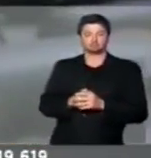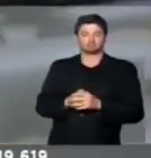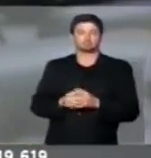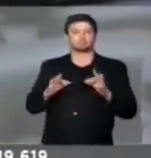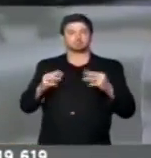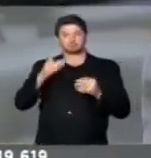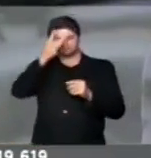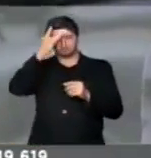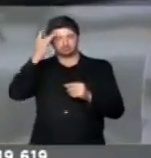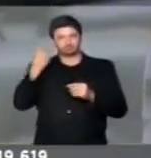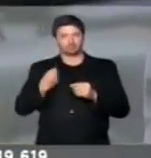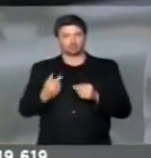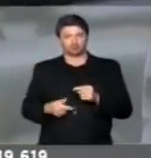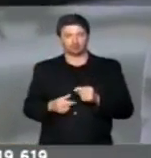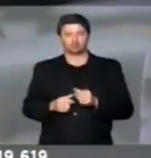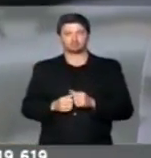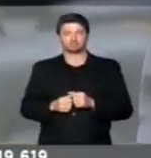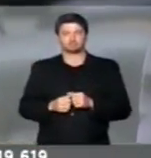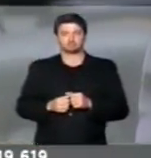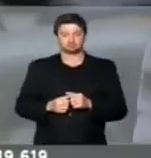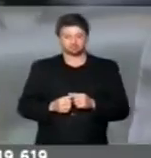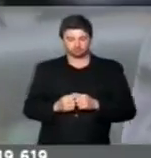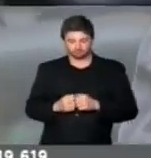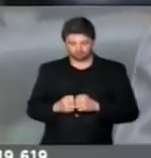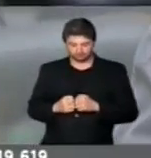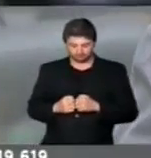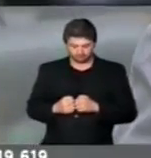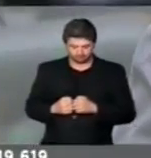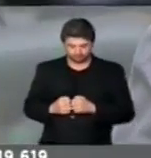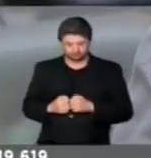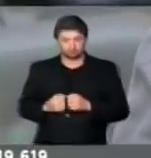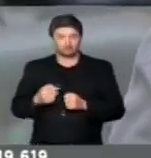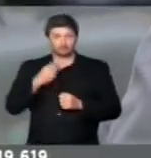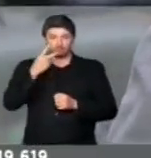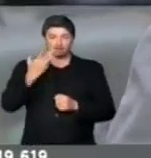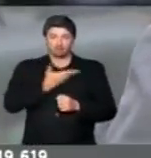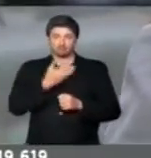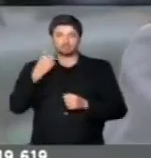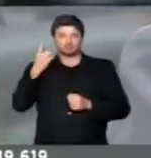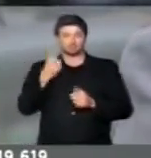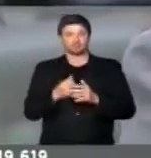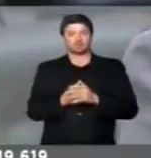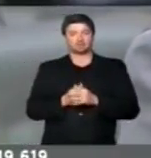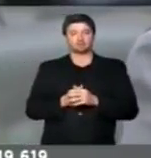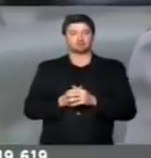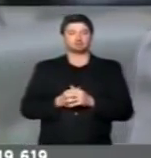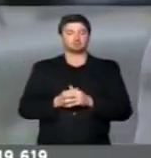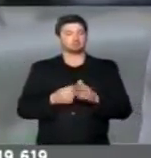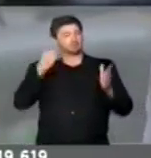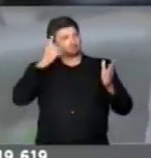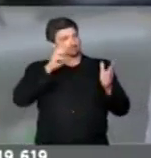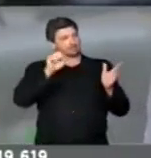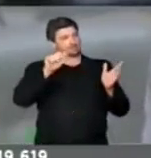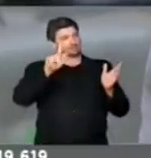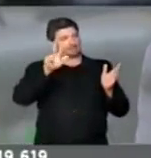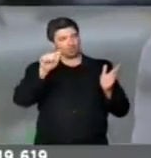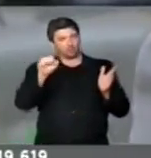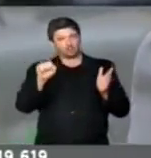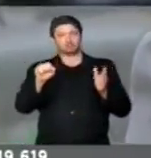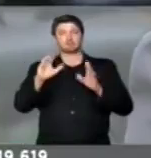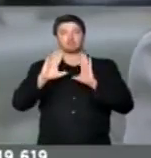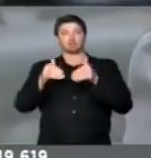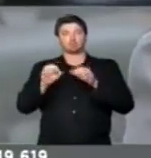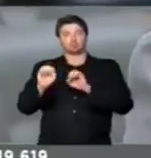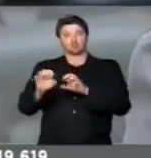a todos aqui presentes Eu quero registrar, companheiros parlamentares Deputado Ságua da Comissão de